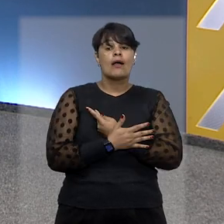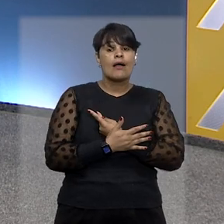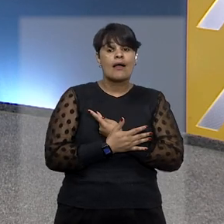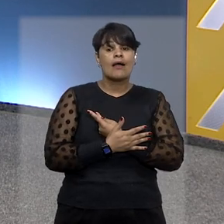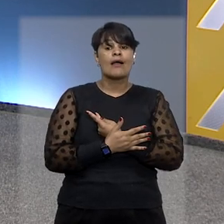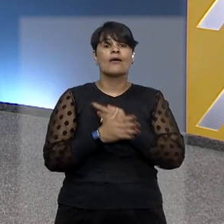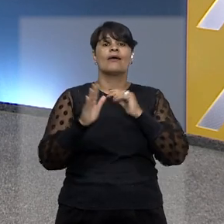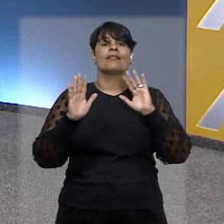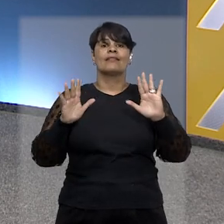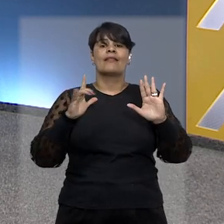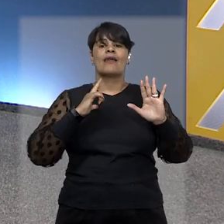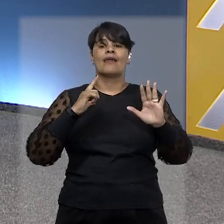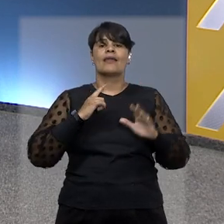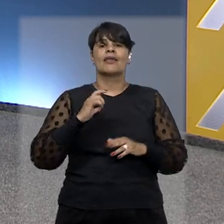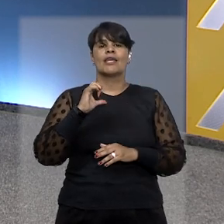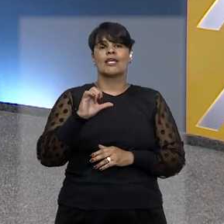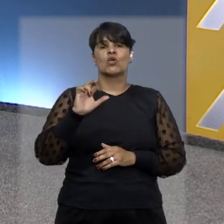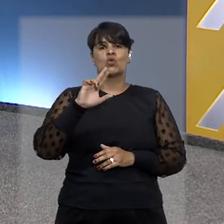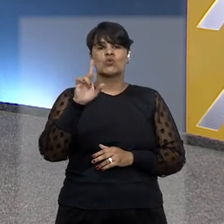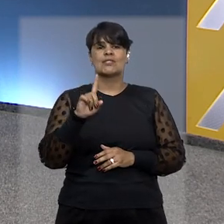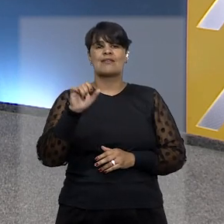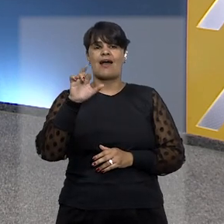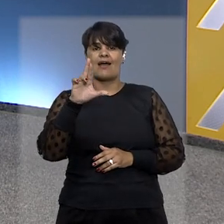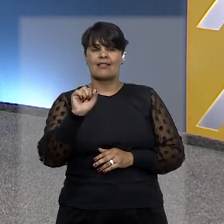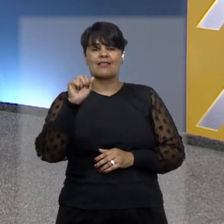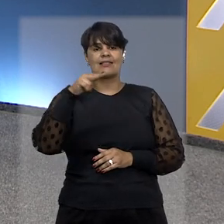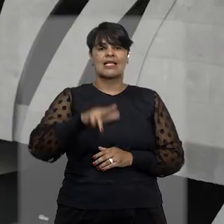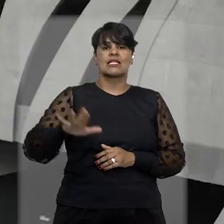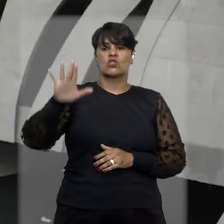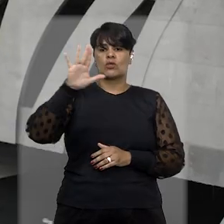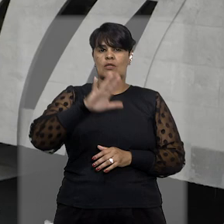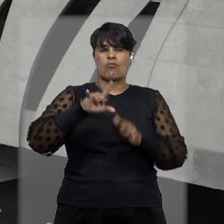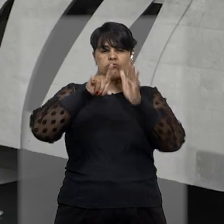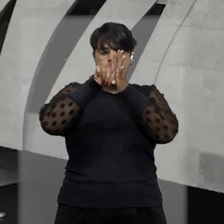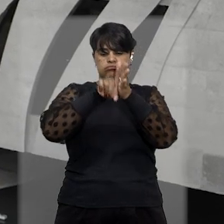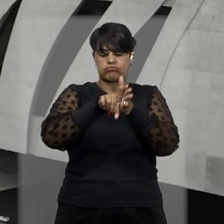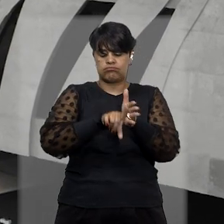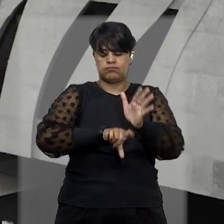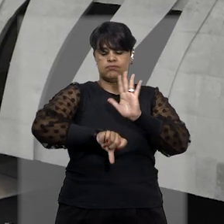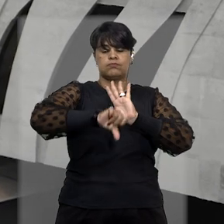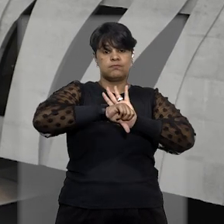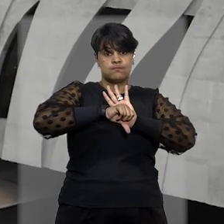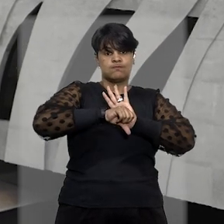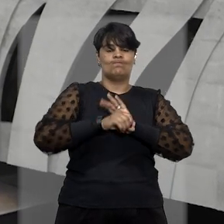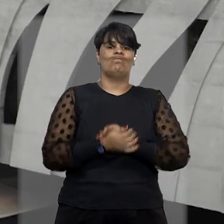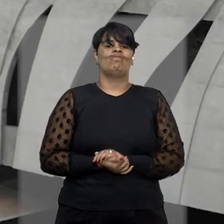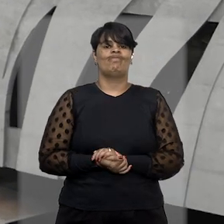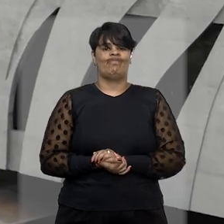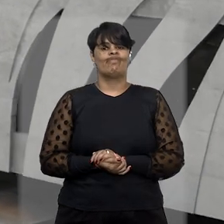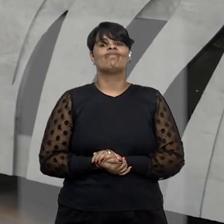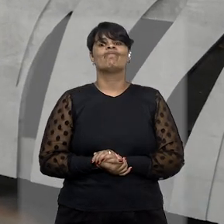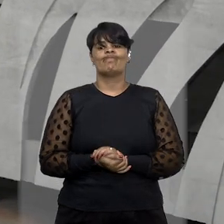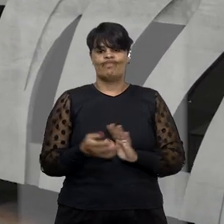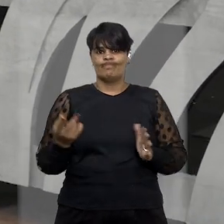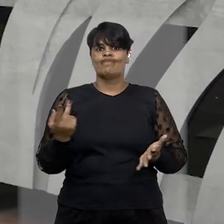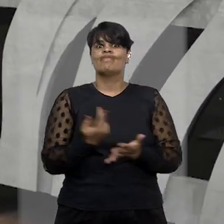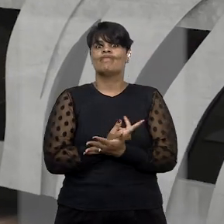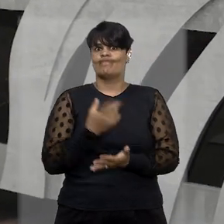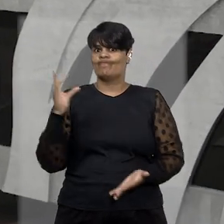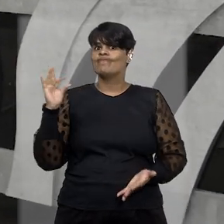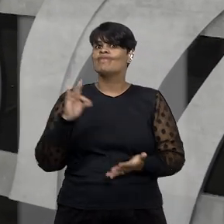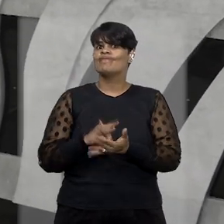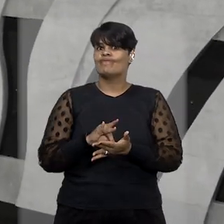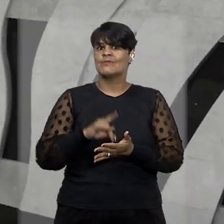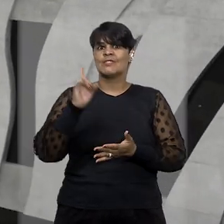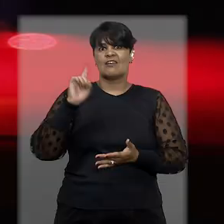Nacional para a qualificação da investigação criminal. A sessão, classificada como histórica, foi marcada